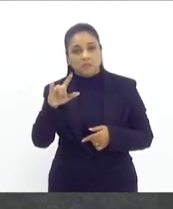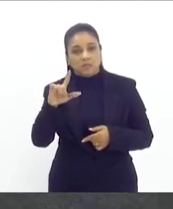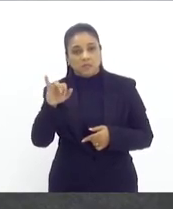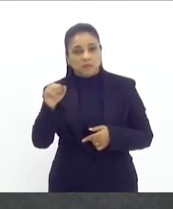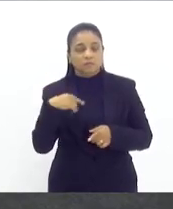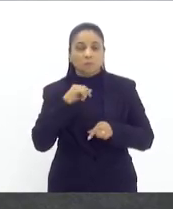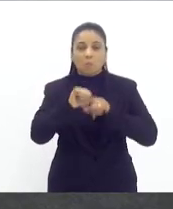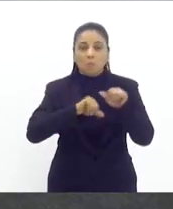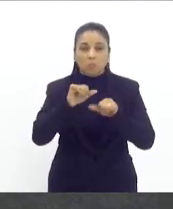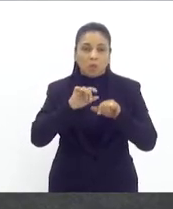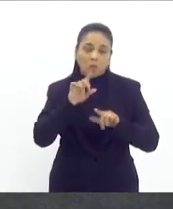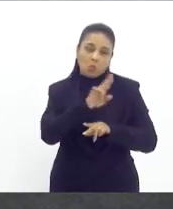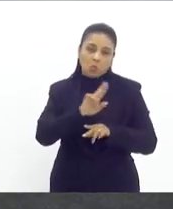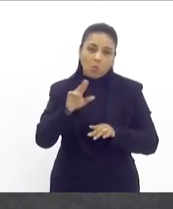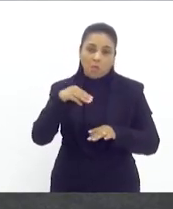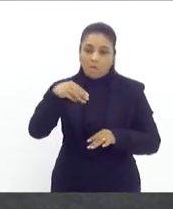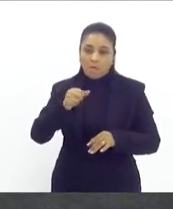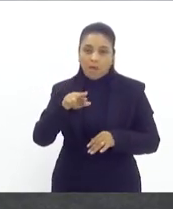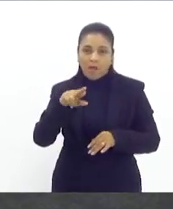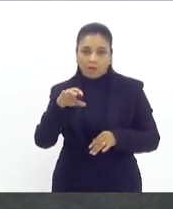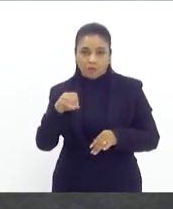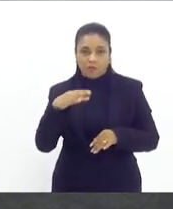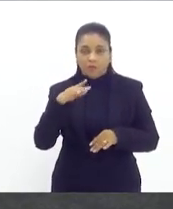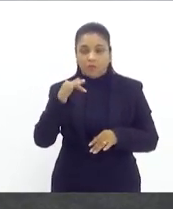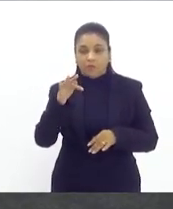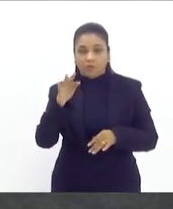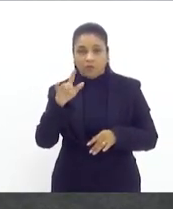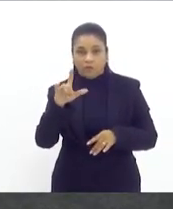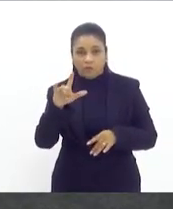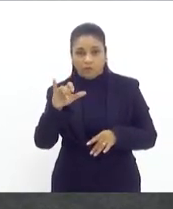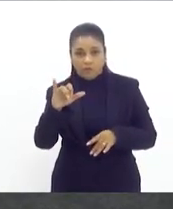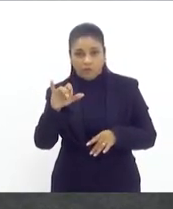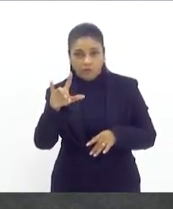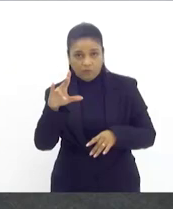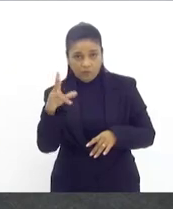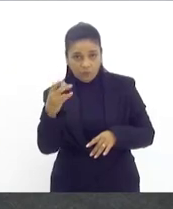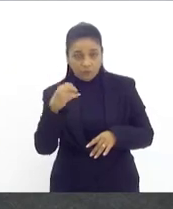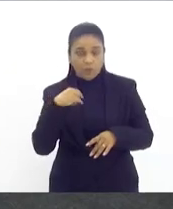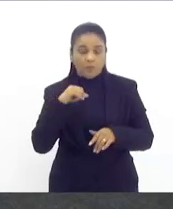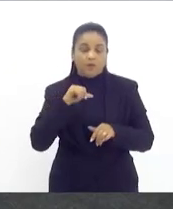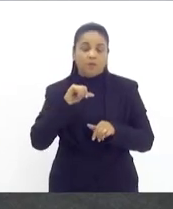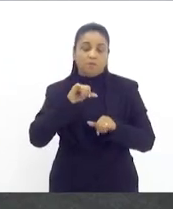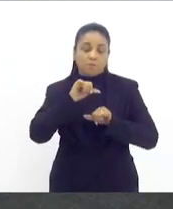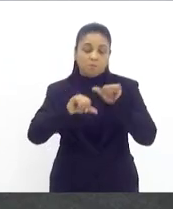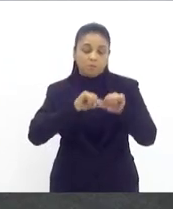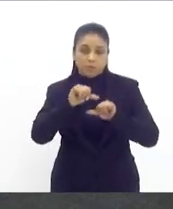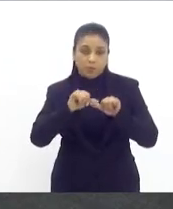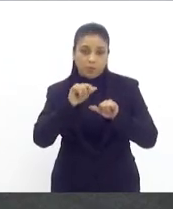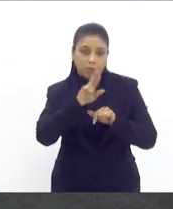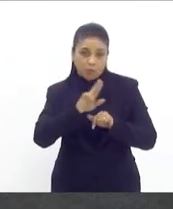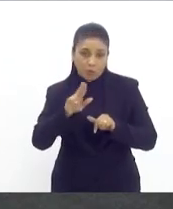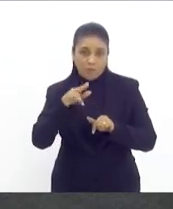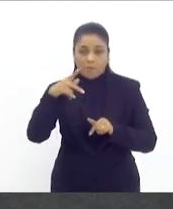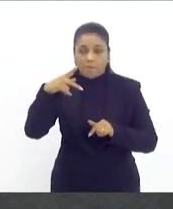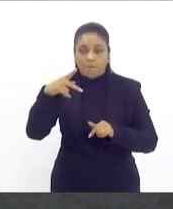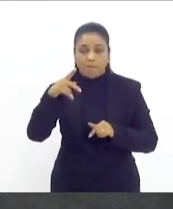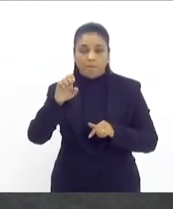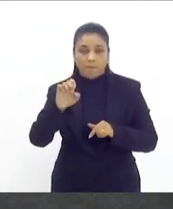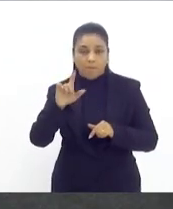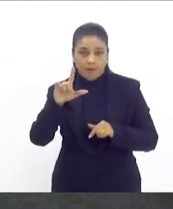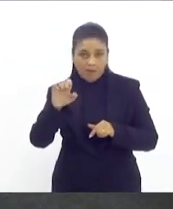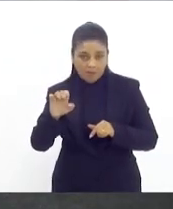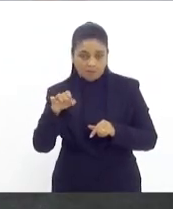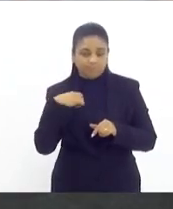Rei Pelé, antes do Pelé falecer. E teve uma reação muito forte